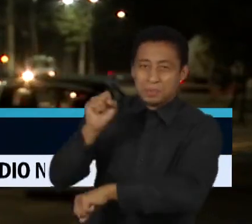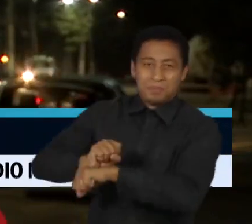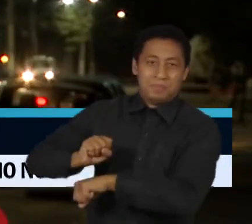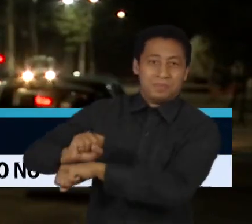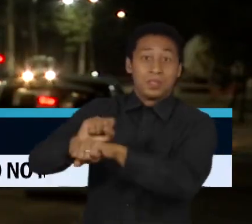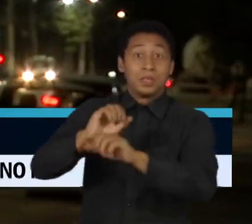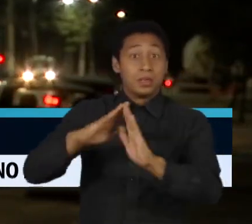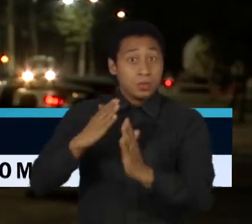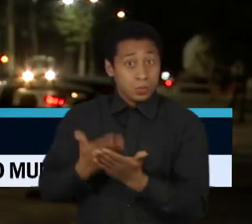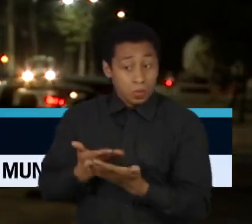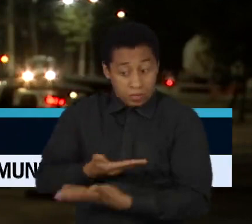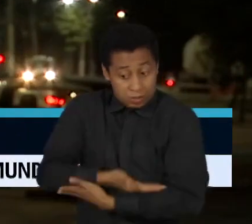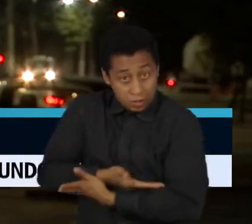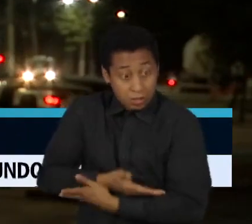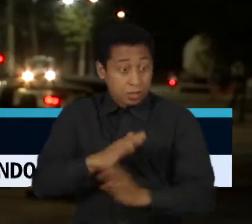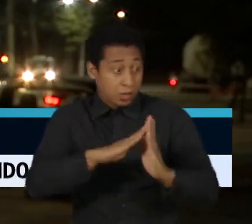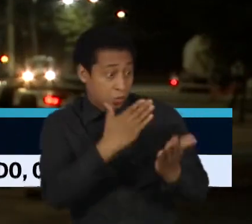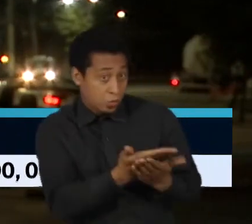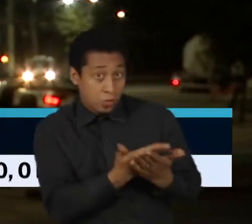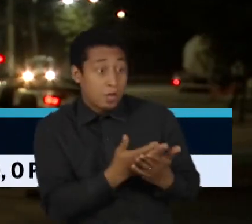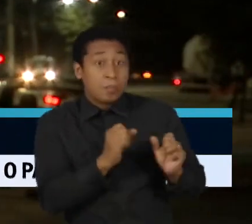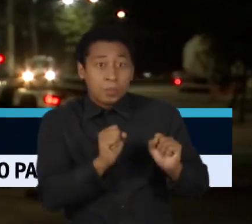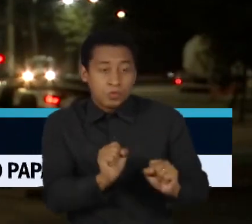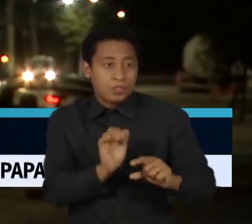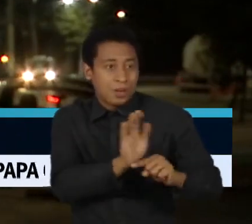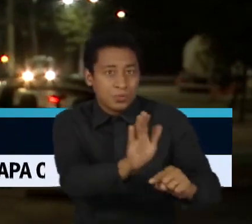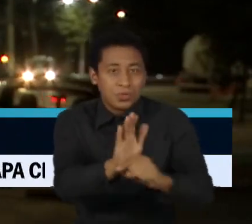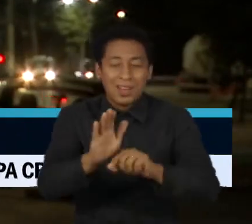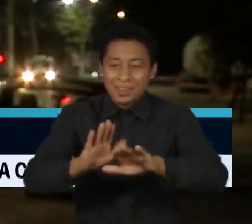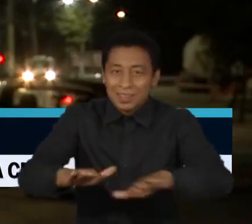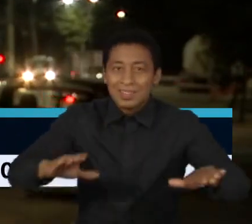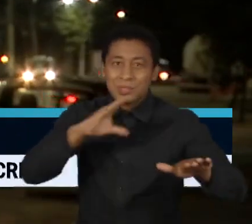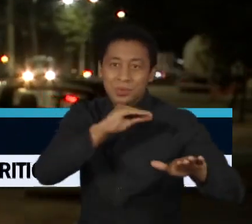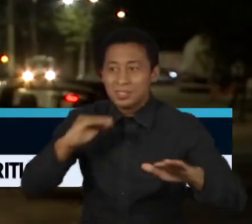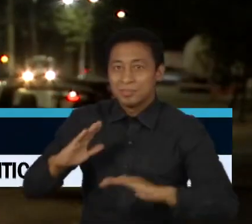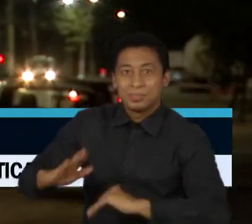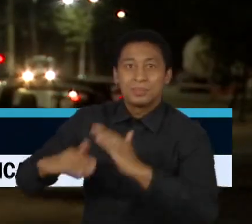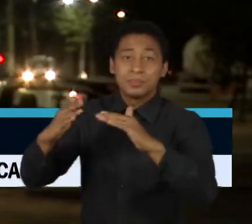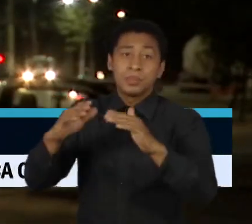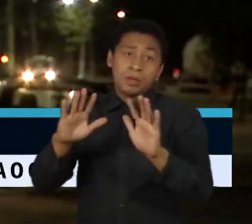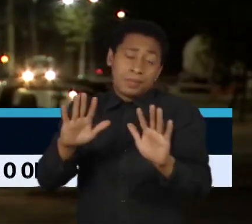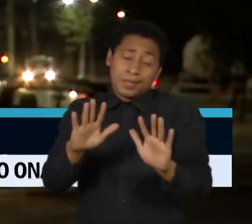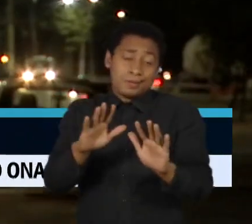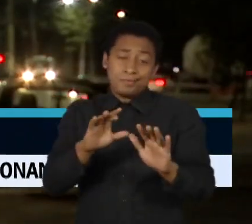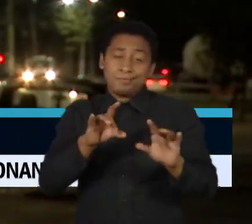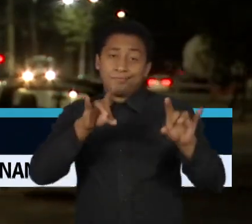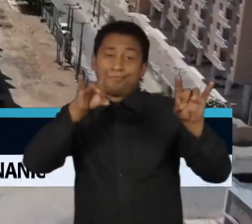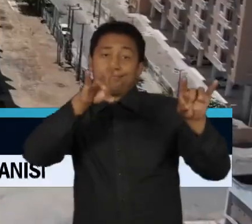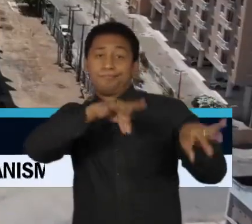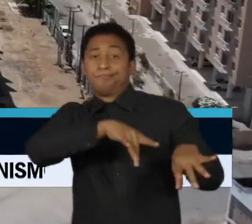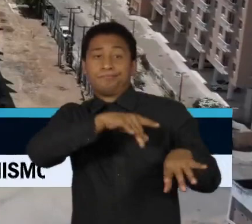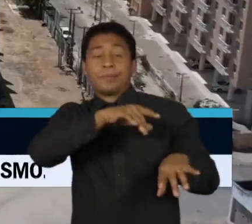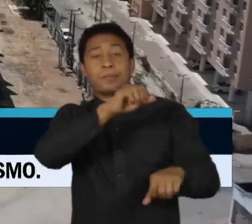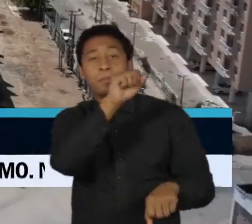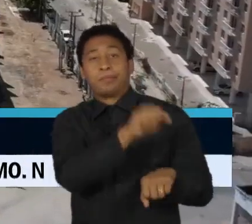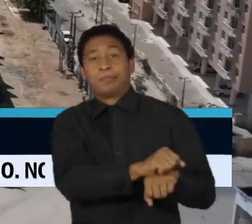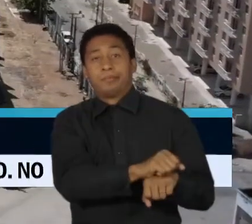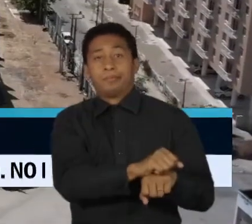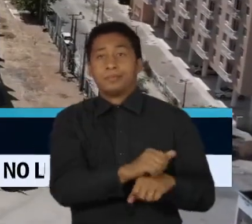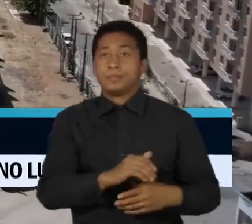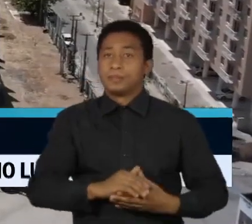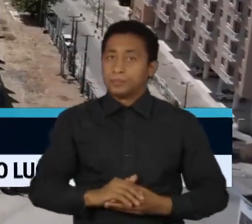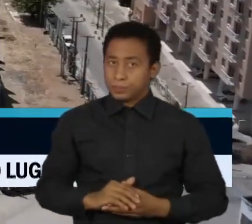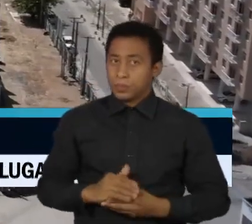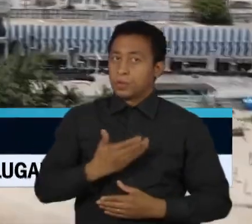na vida de milhares de crianças e adolescentes, mas foram simplesmente abandonadas. Atualmente,